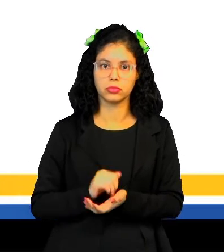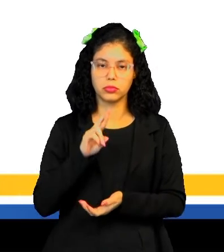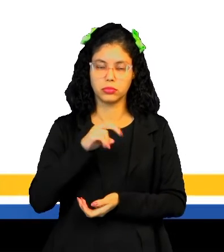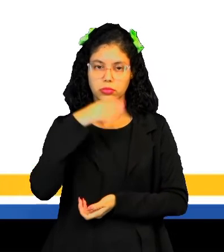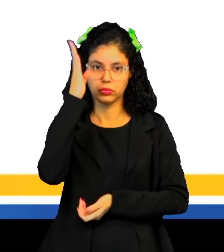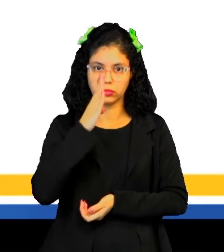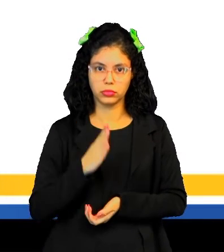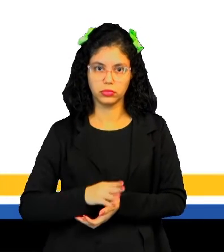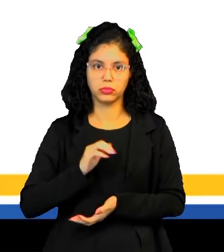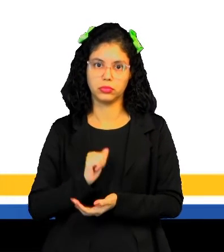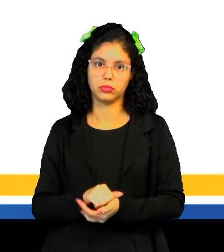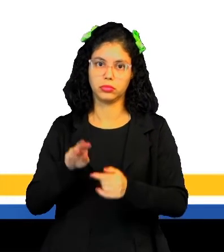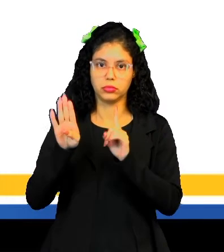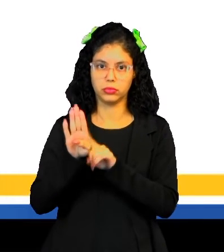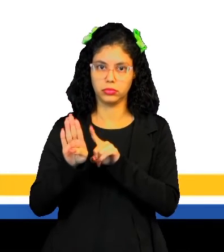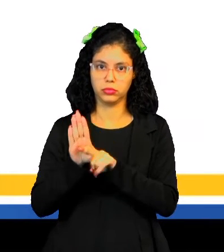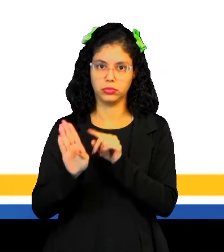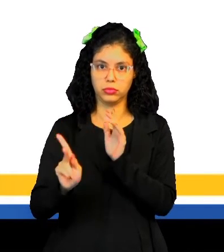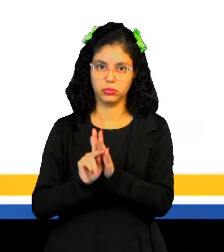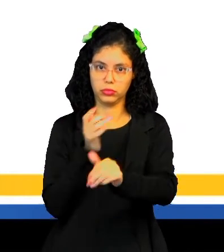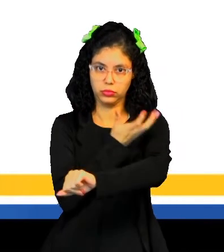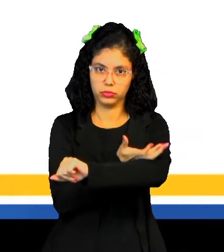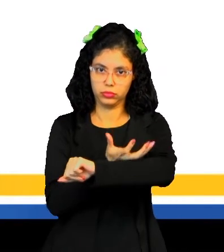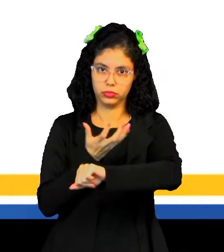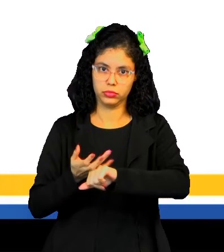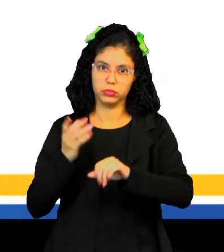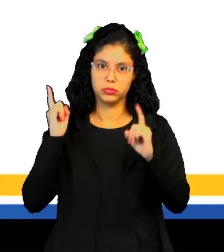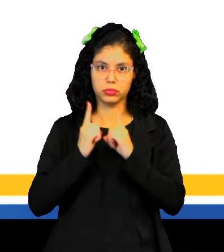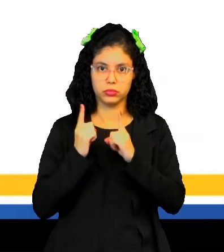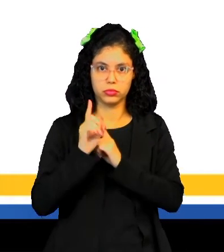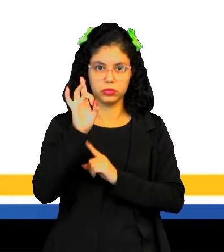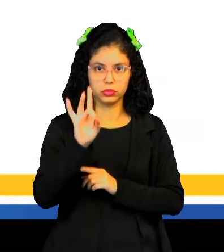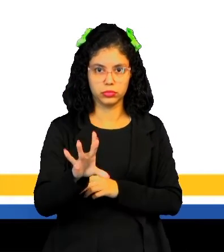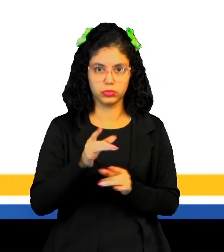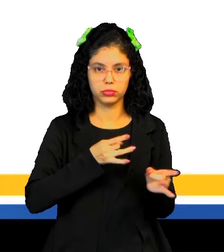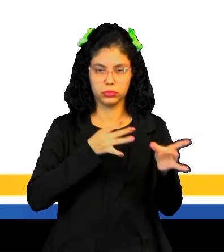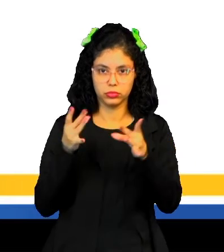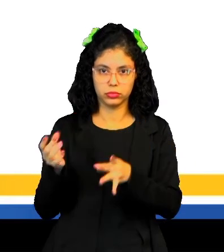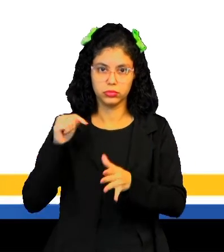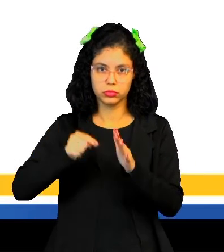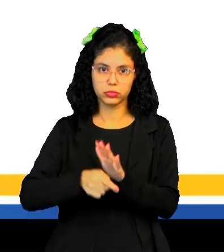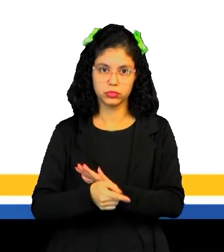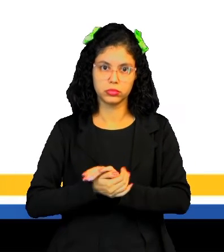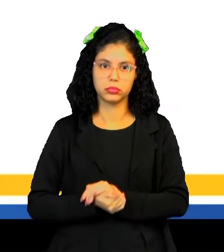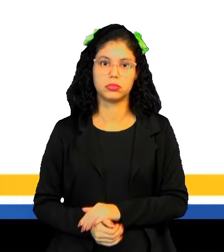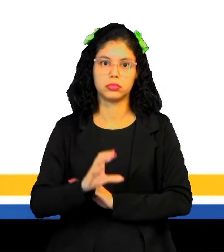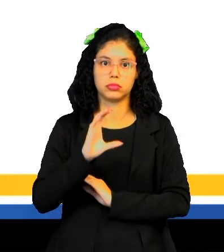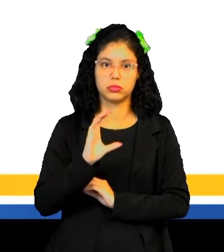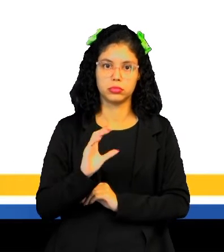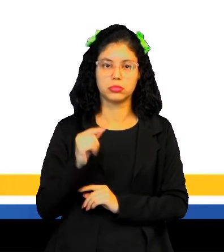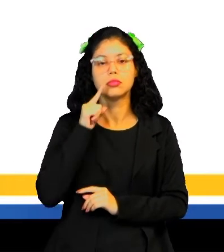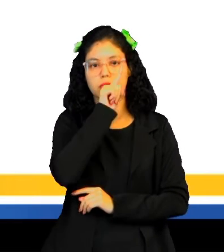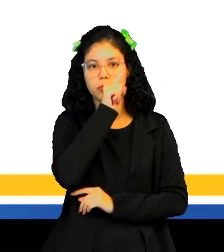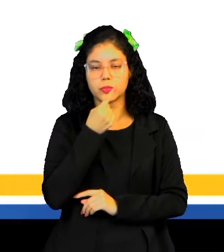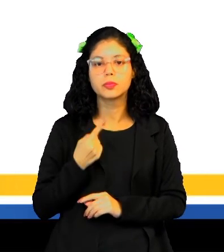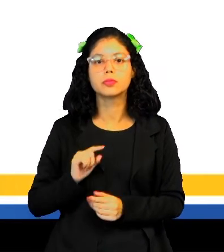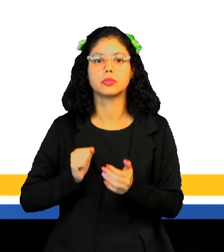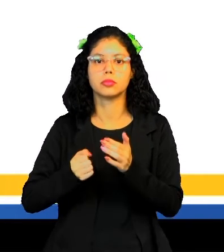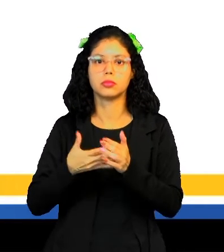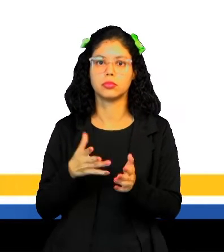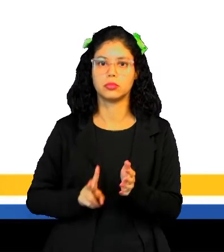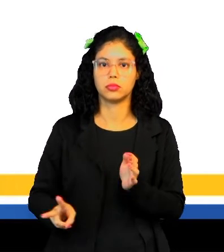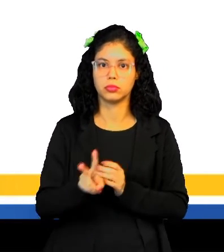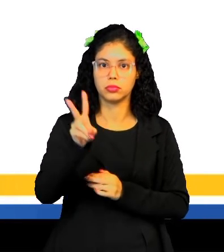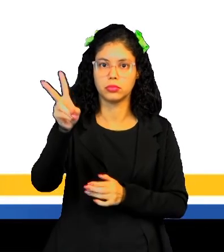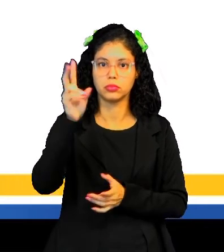-de-açúcar é originária do Brasil. Letra B. Seu cultivo atendia somente o mercado interno. Letra C. O